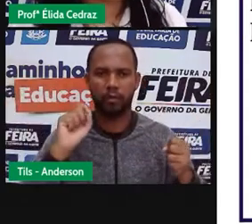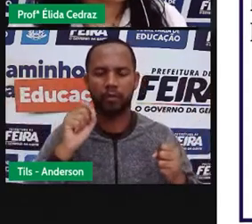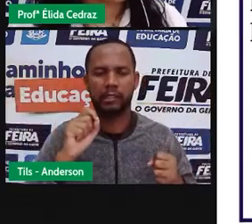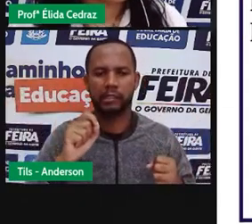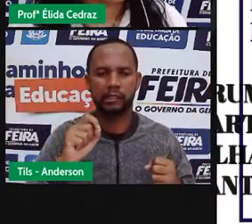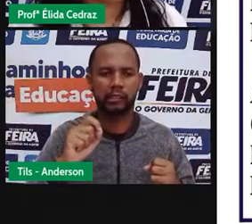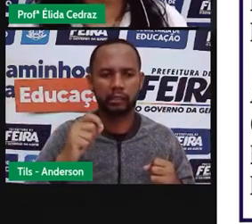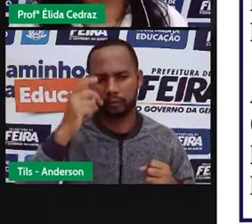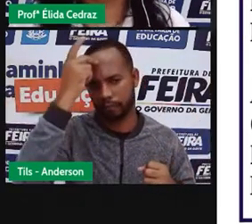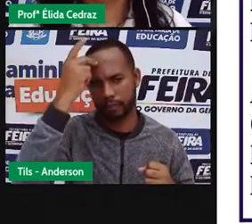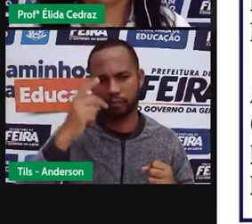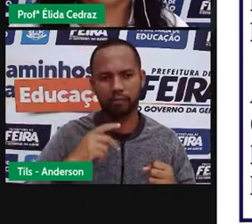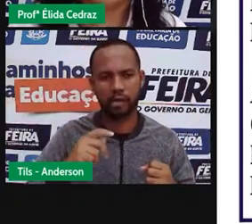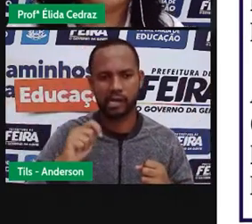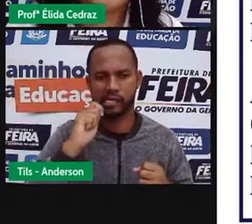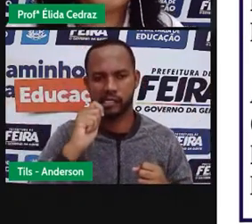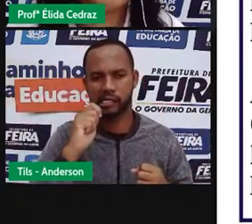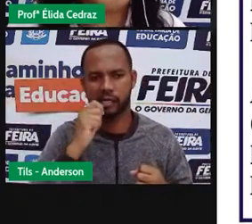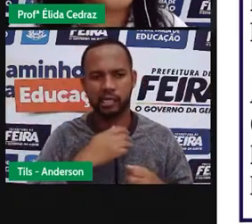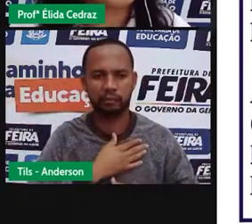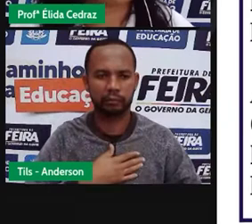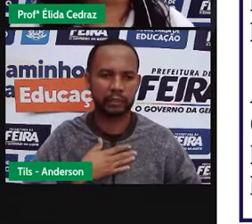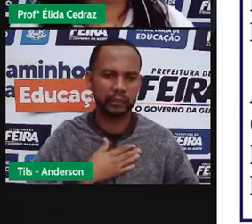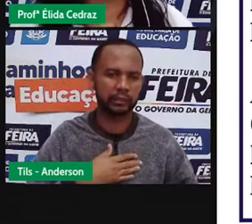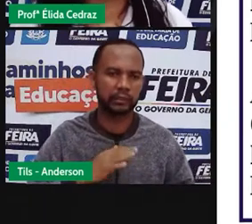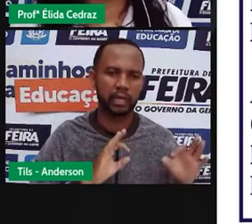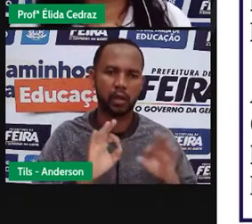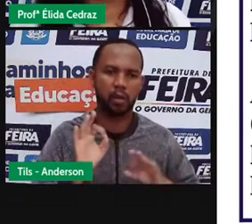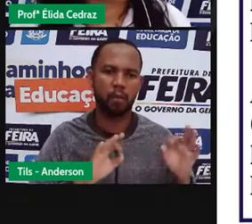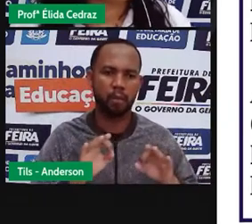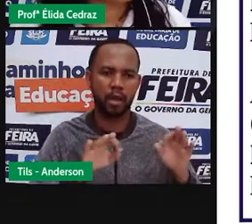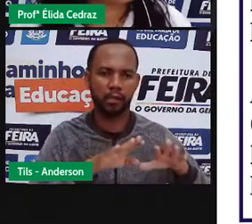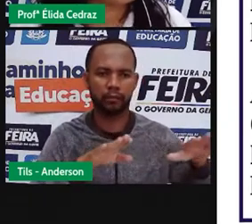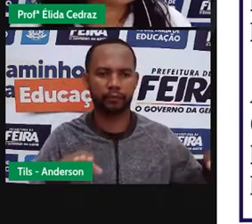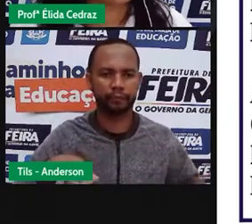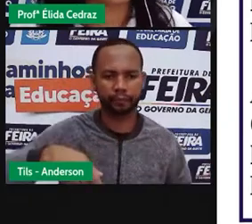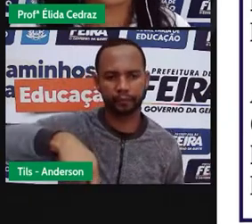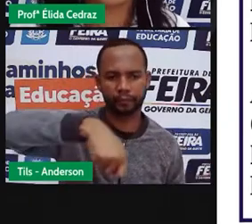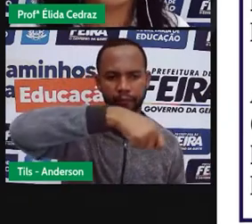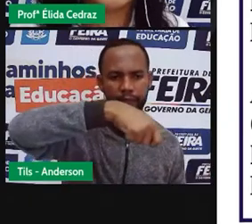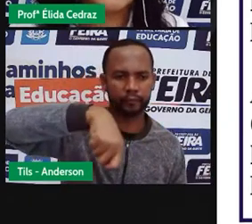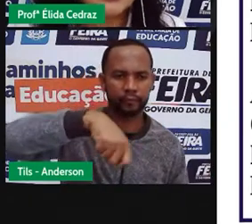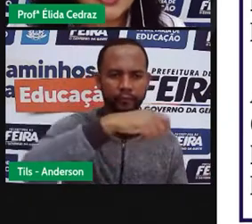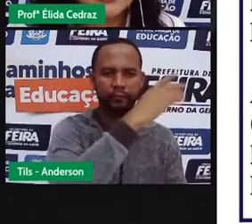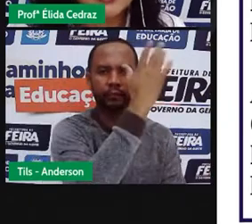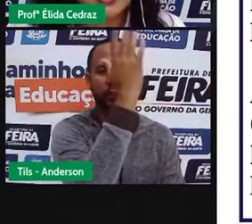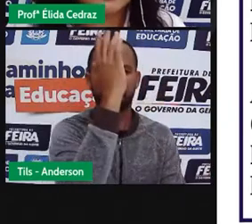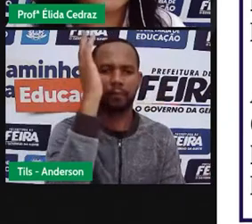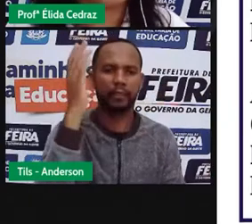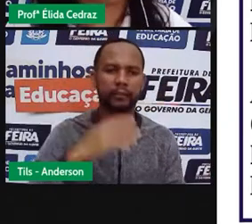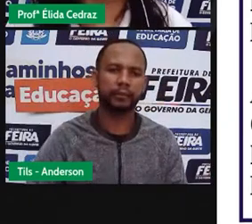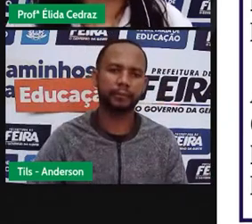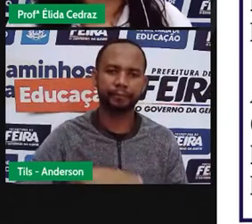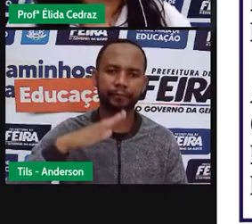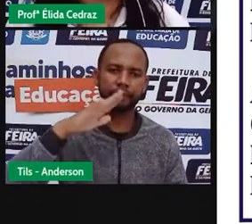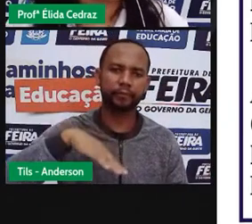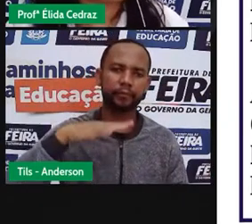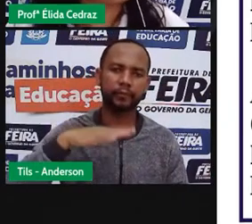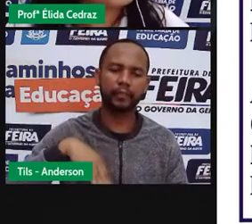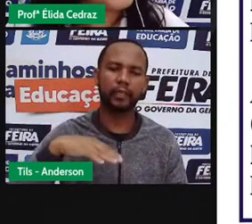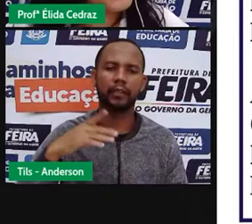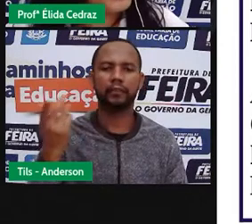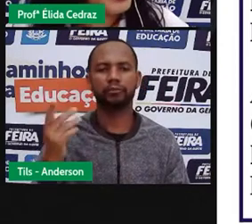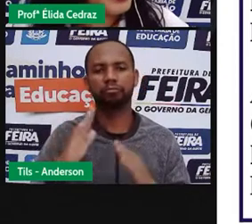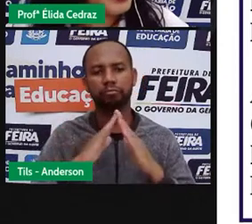pessoal, arrumar o quarto, molhar as plantas. E à tarde? Fazer as